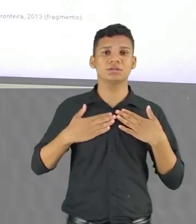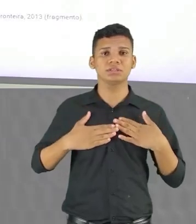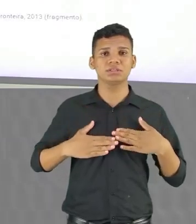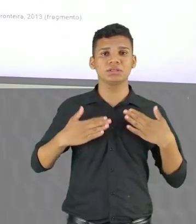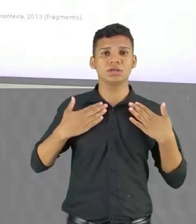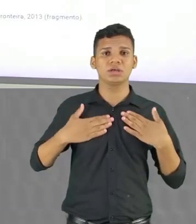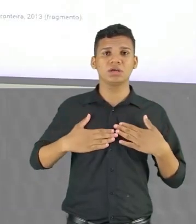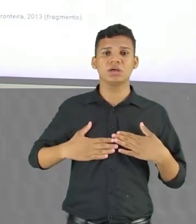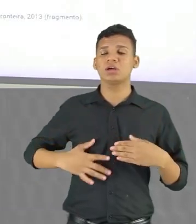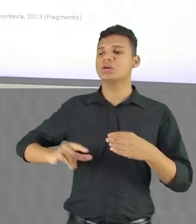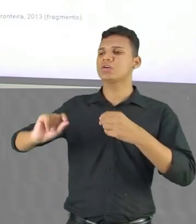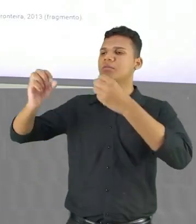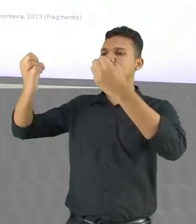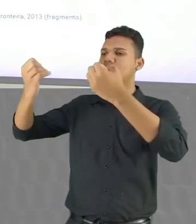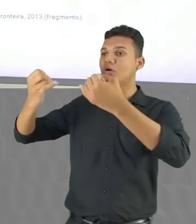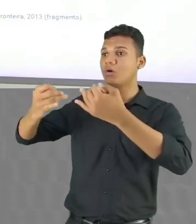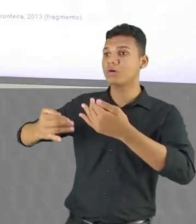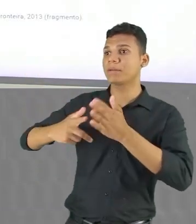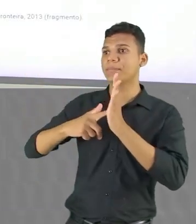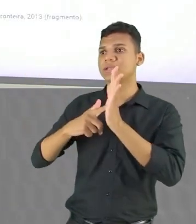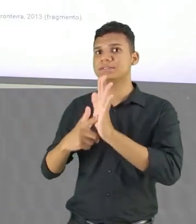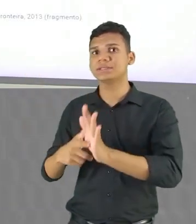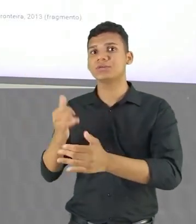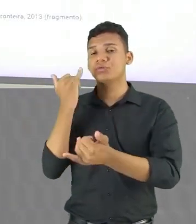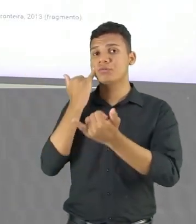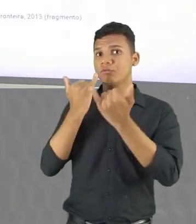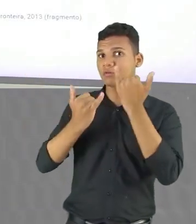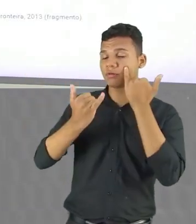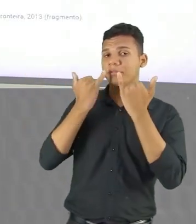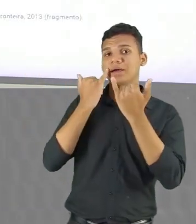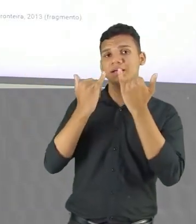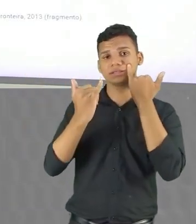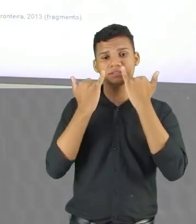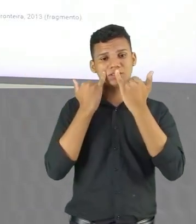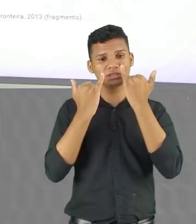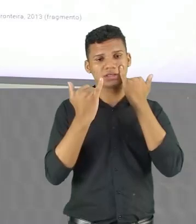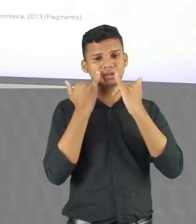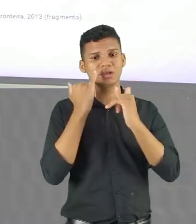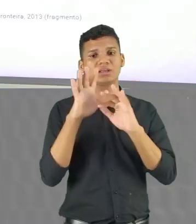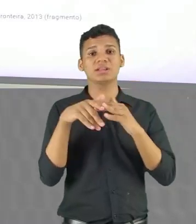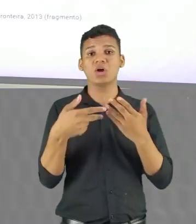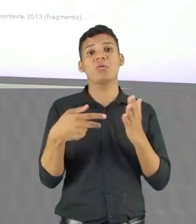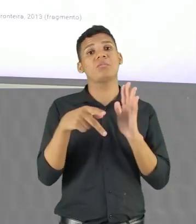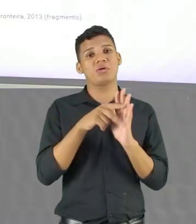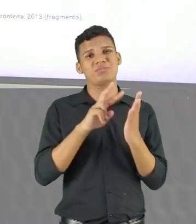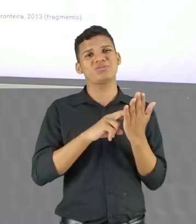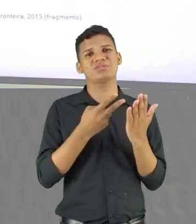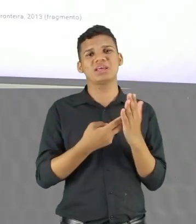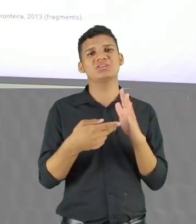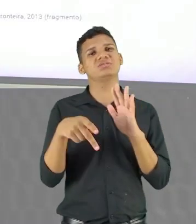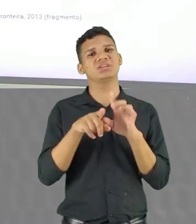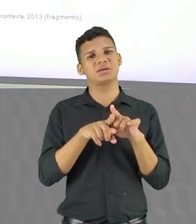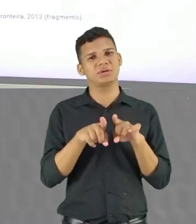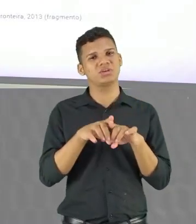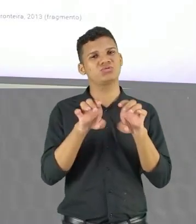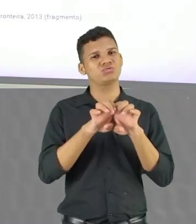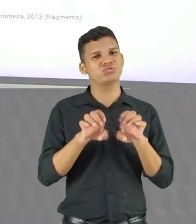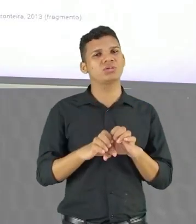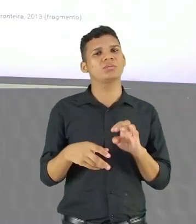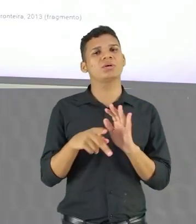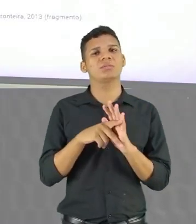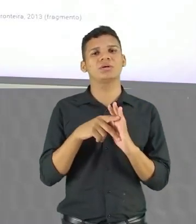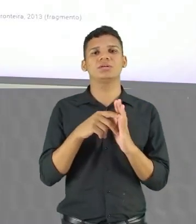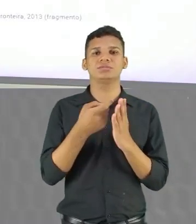Contando E apresentando As informações E por isso que a gente Fala dessa ideia De pacífica O próprio texto A estrutura do texto Ela vai